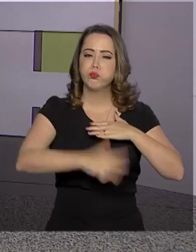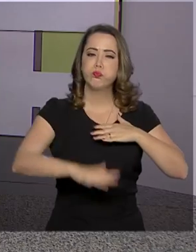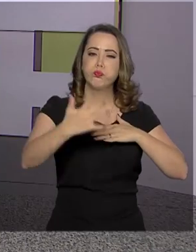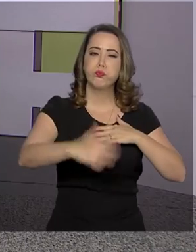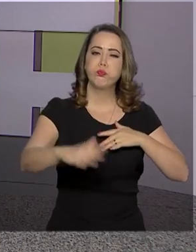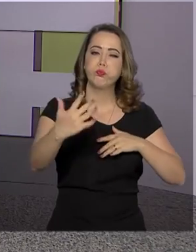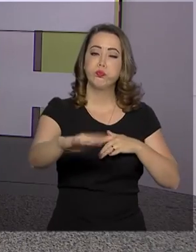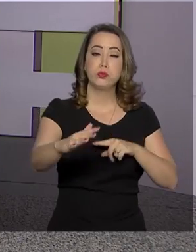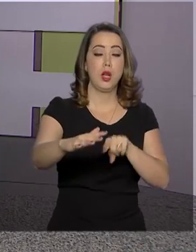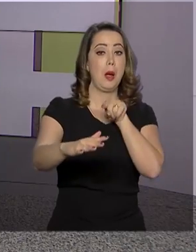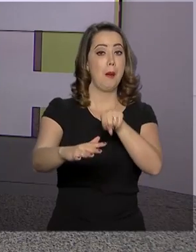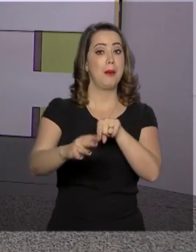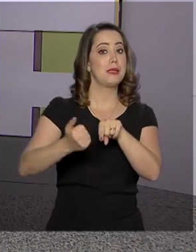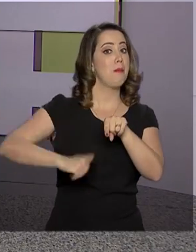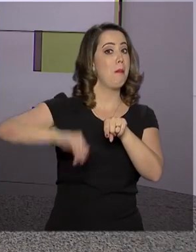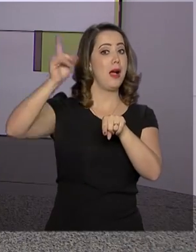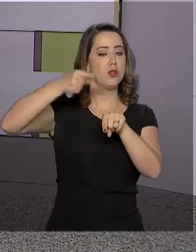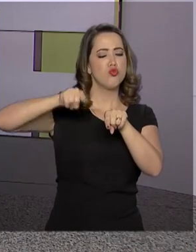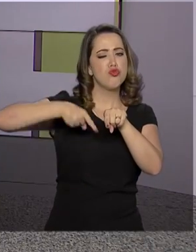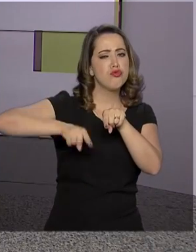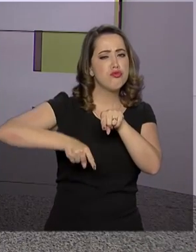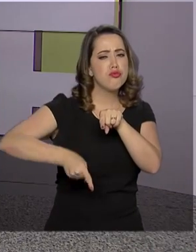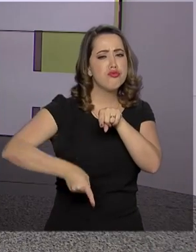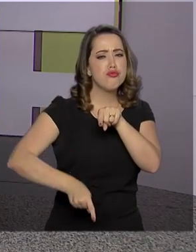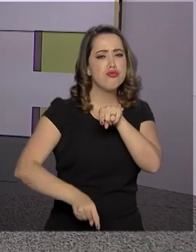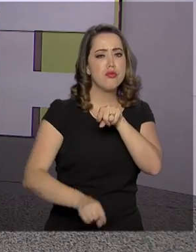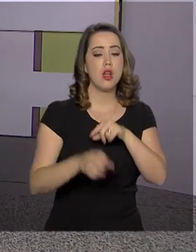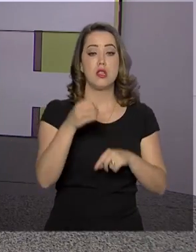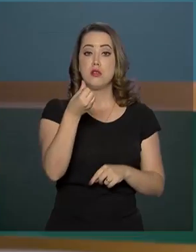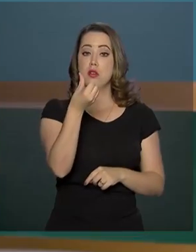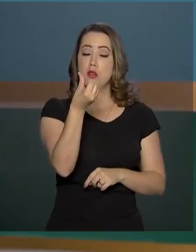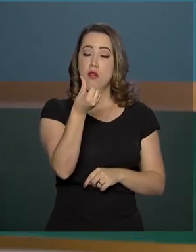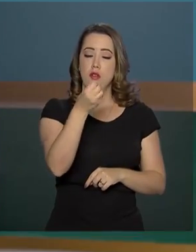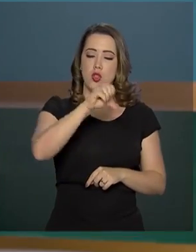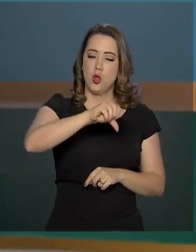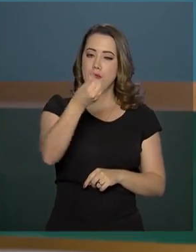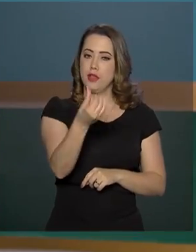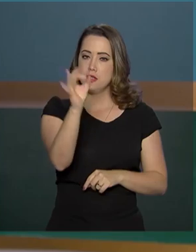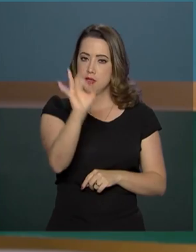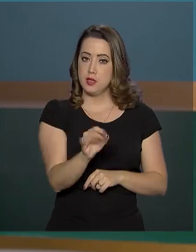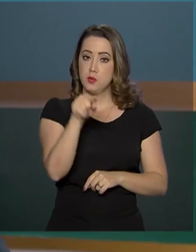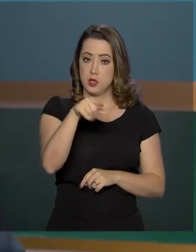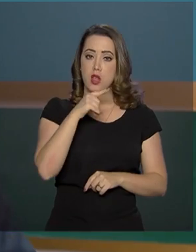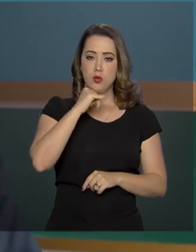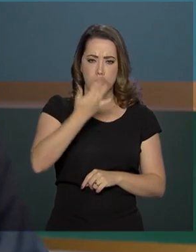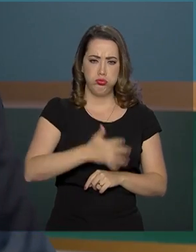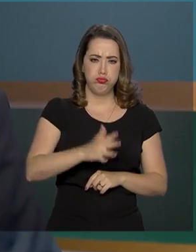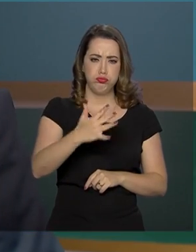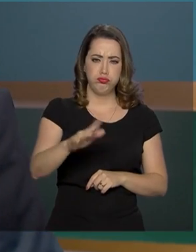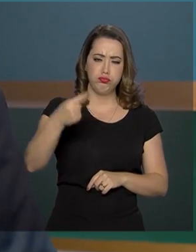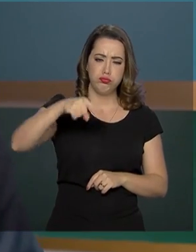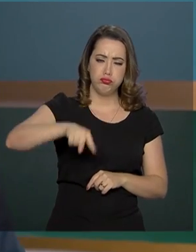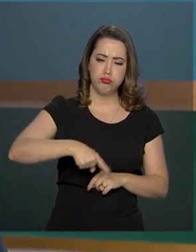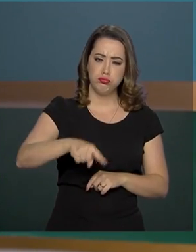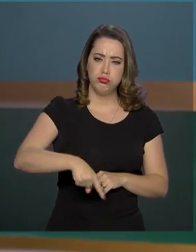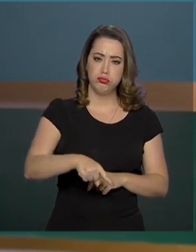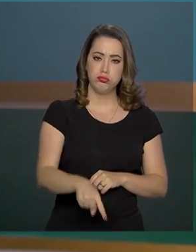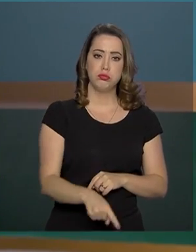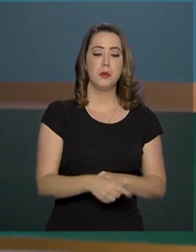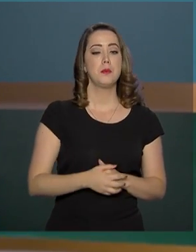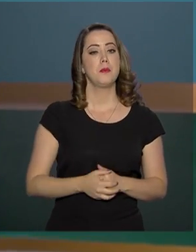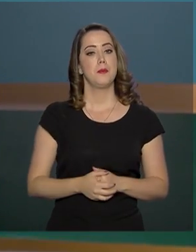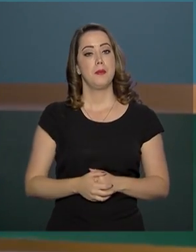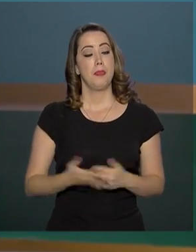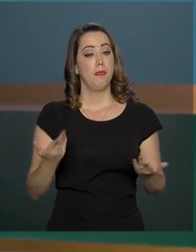está nos poços marítimos, mais de 96%. Hoje, o ministro das Relações Exteriores, Ernesto Araújo,